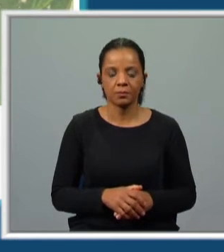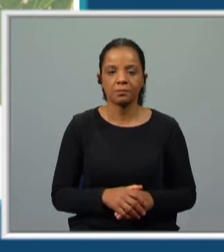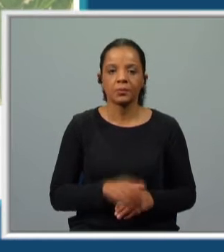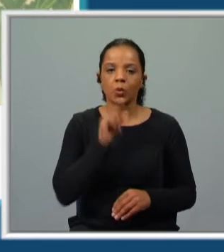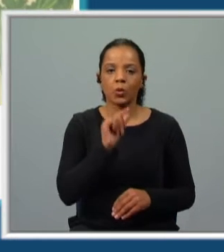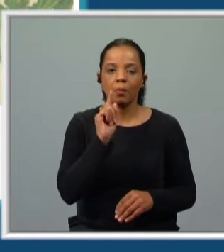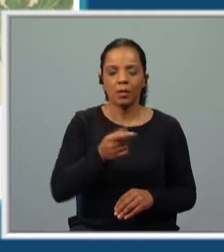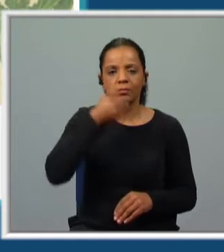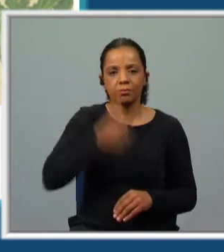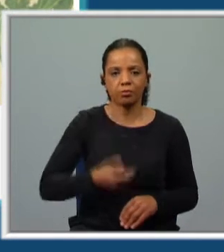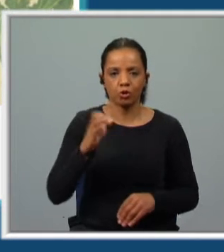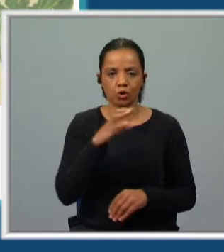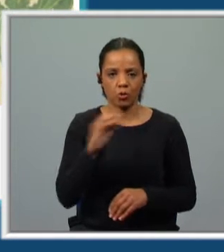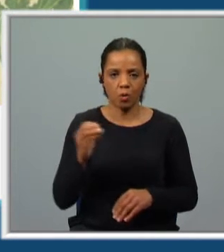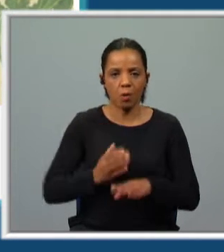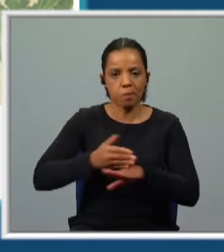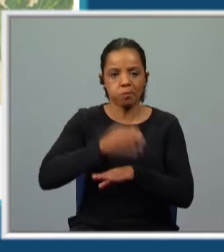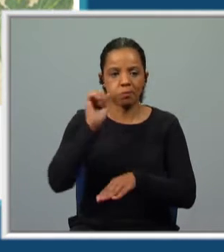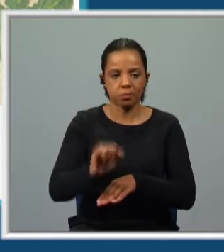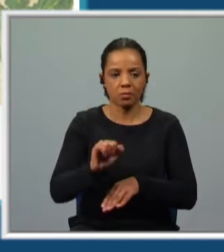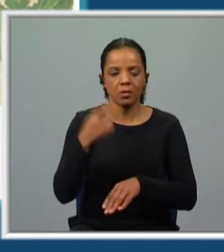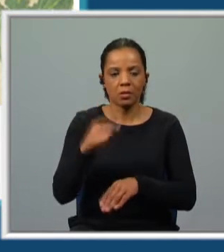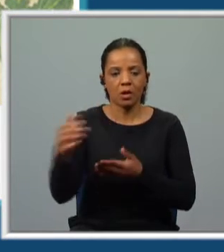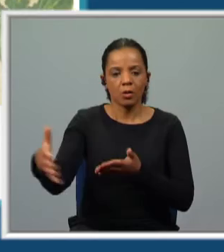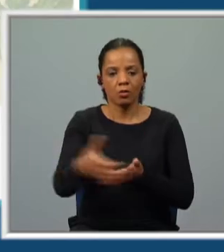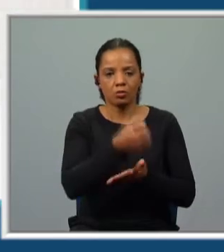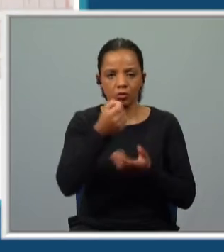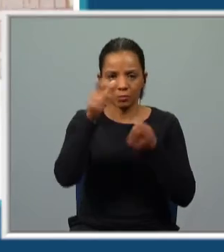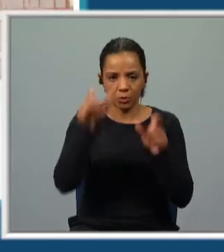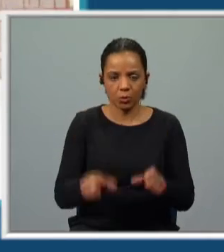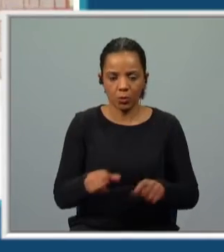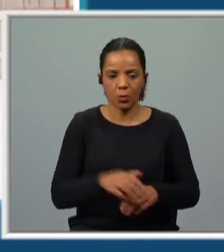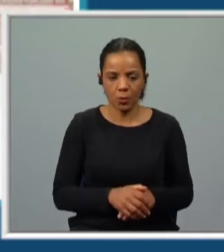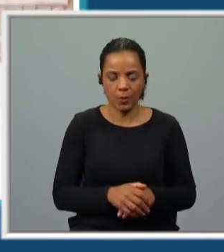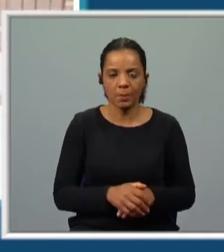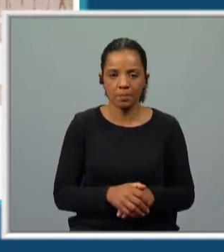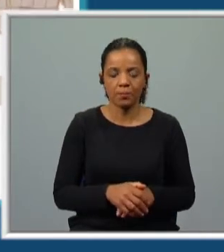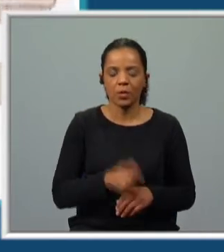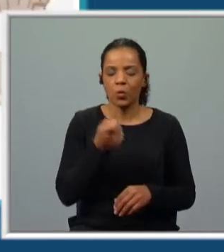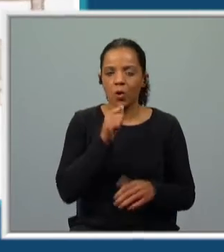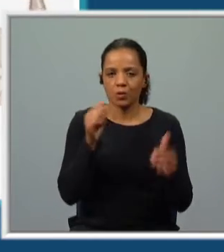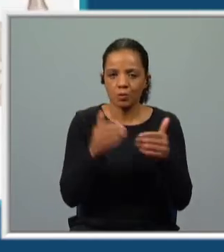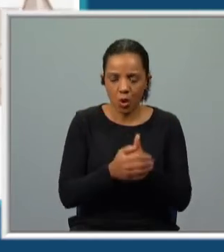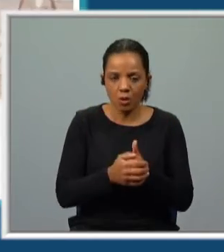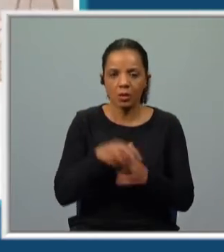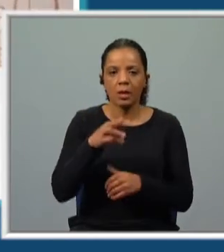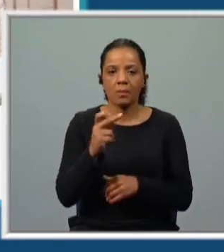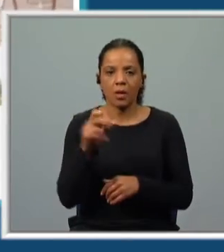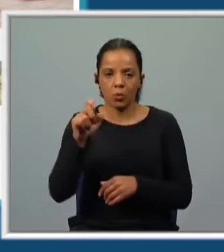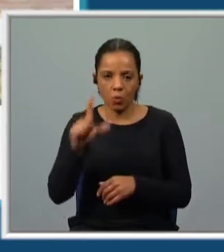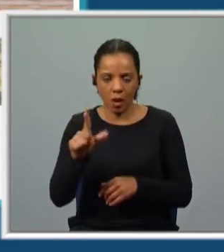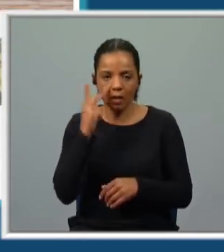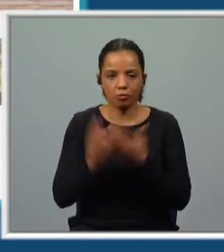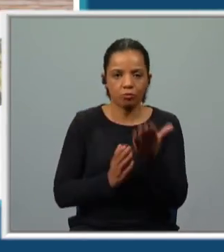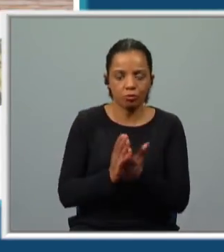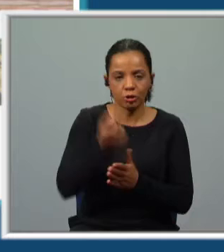Chama-se Mestre João e a nau onde viaja recolhe um náufrago. Às portas da morte, Manuel sobrevive para contar